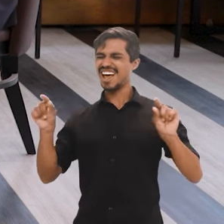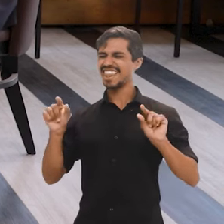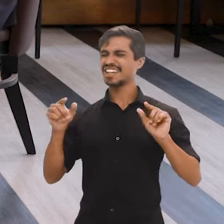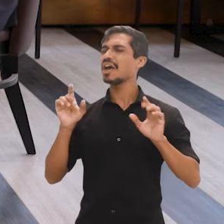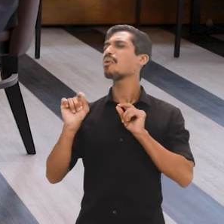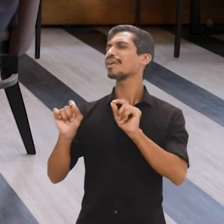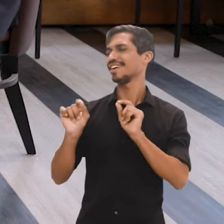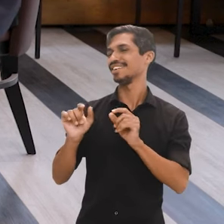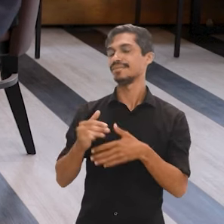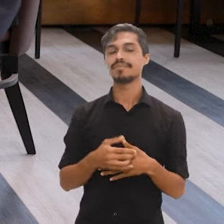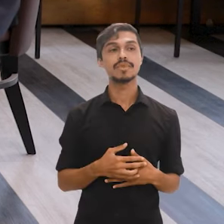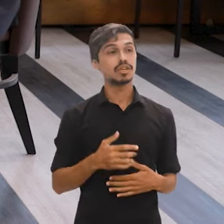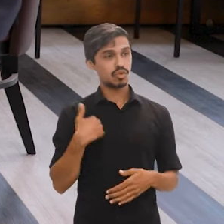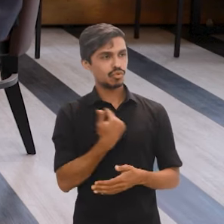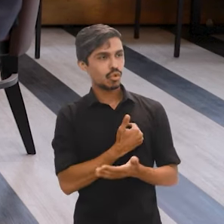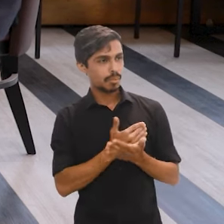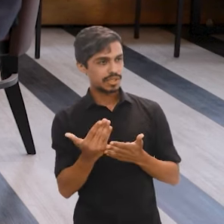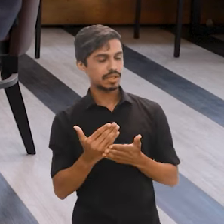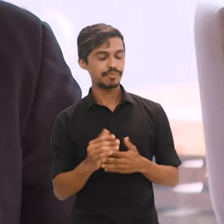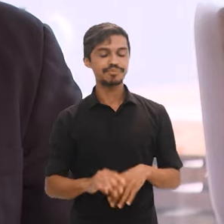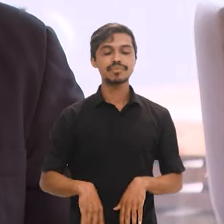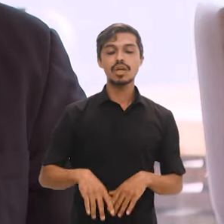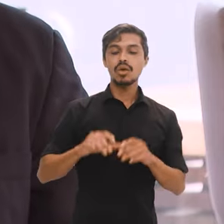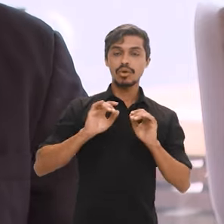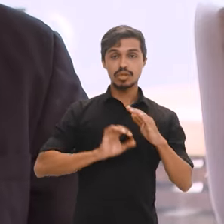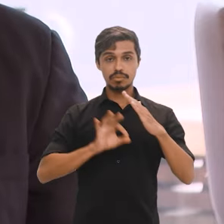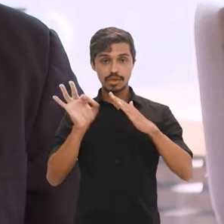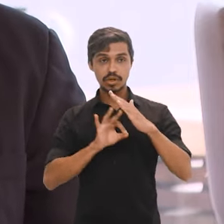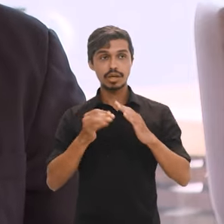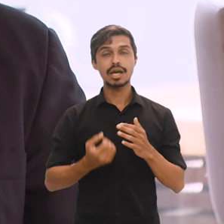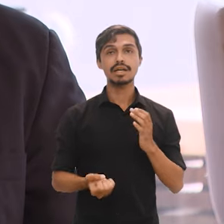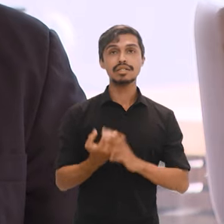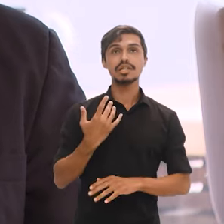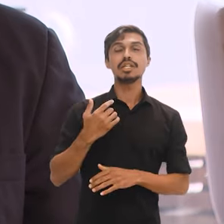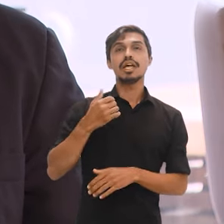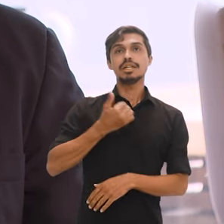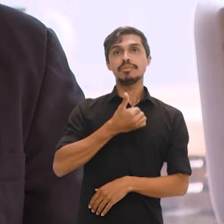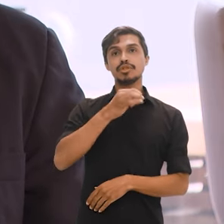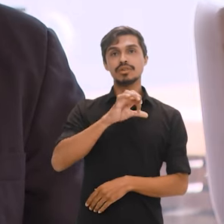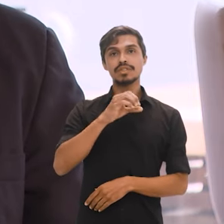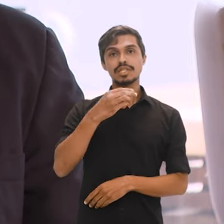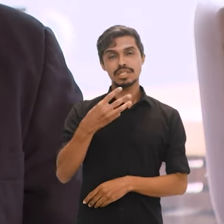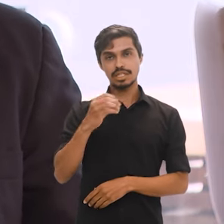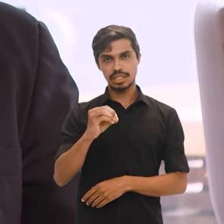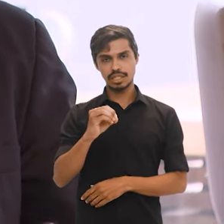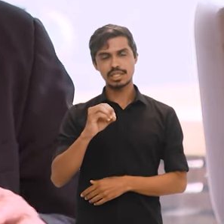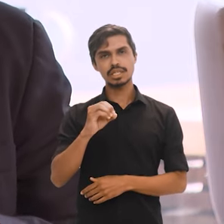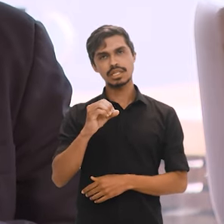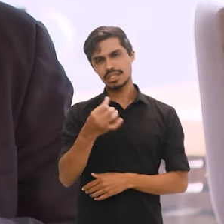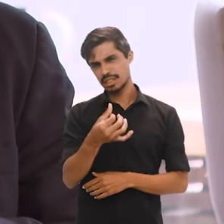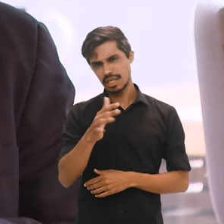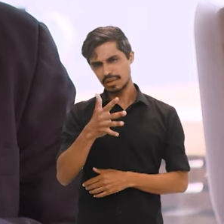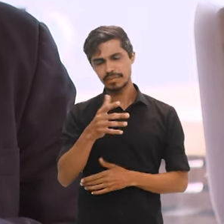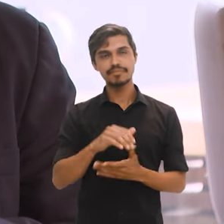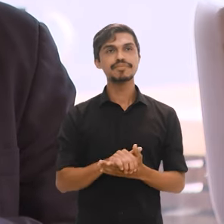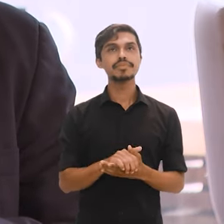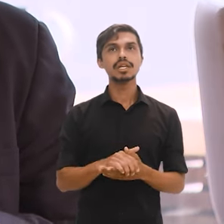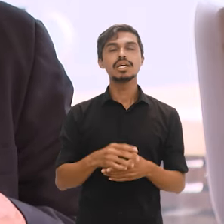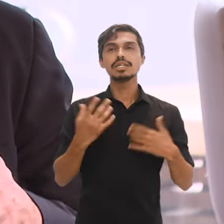todo? Começamos pelo princípio. O IBGE, constituído na década de 1930, representou uma integração